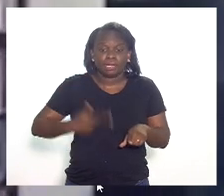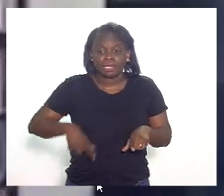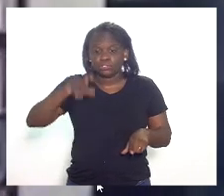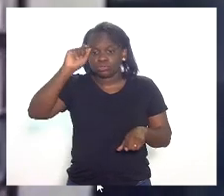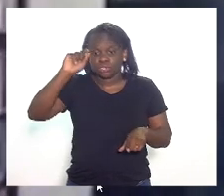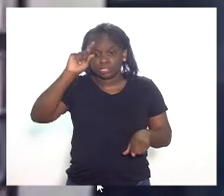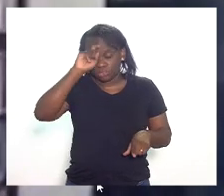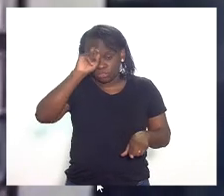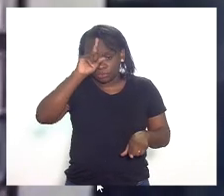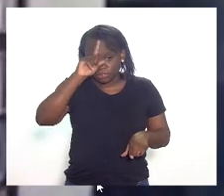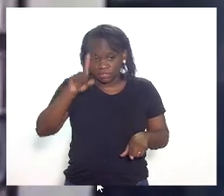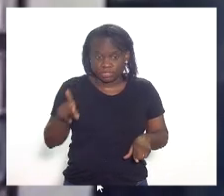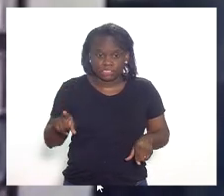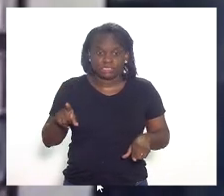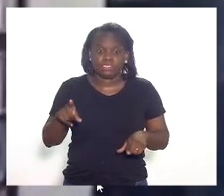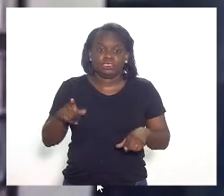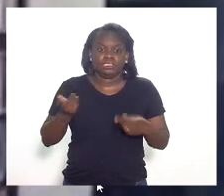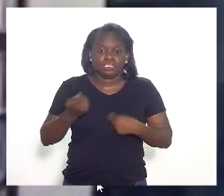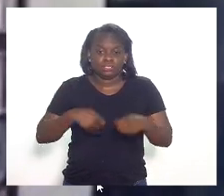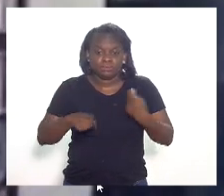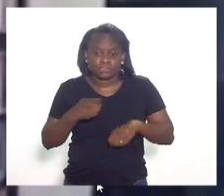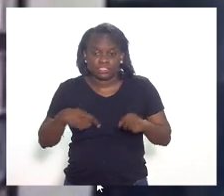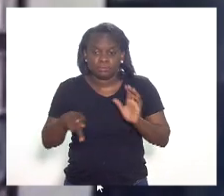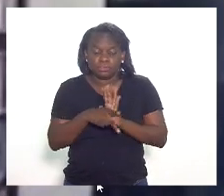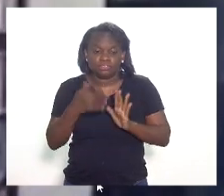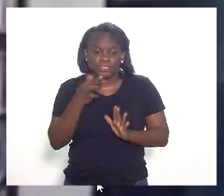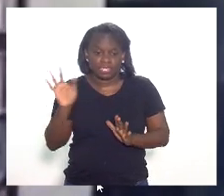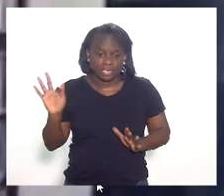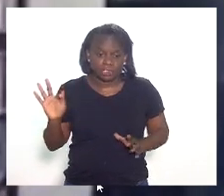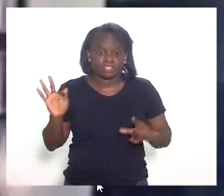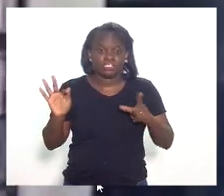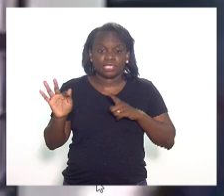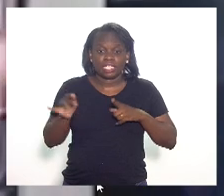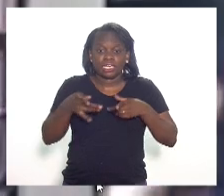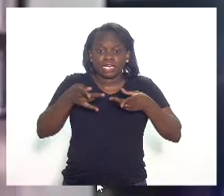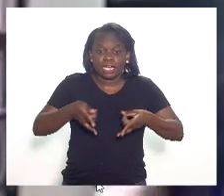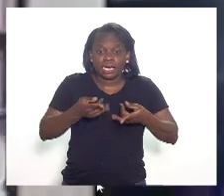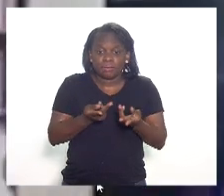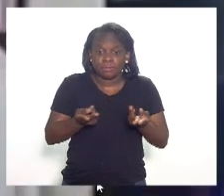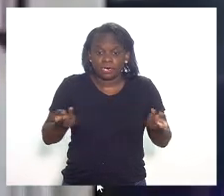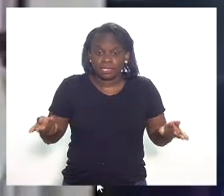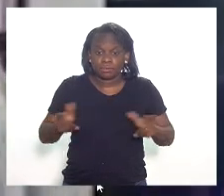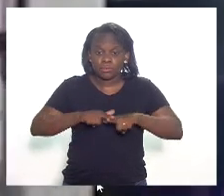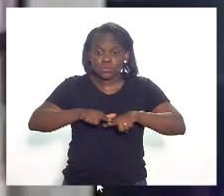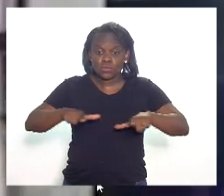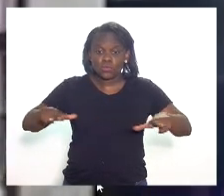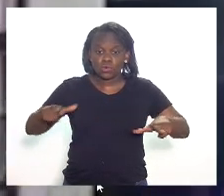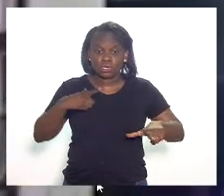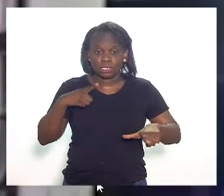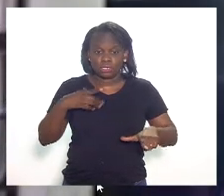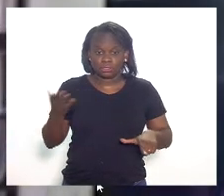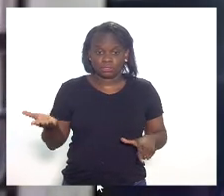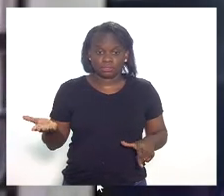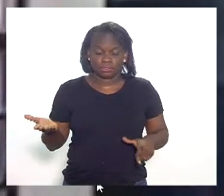hospitais de administração federal com leitos desocupados.